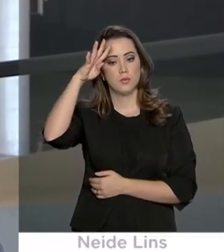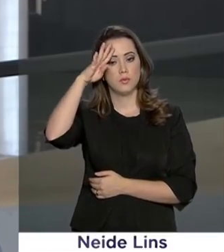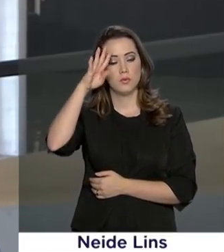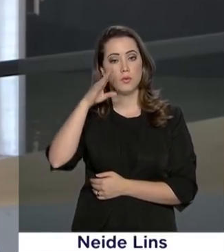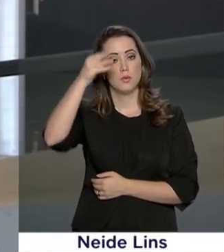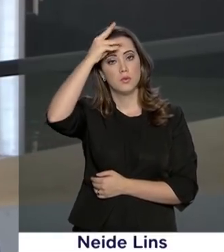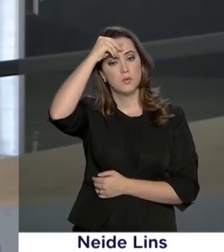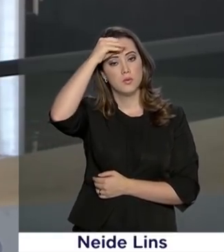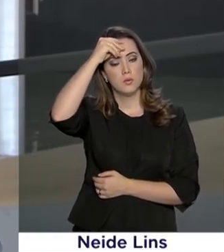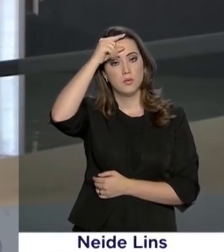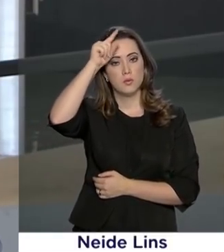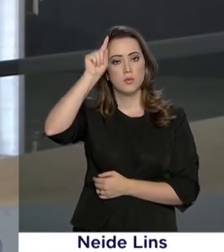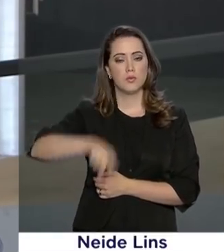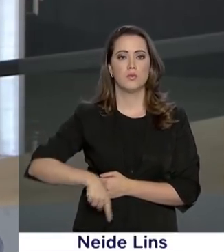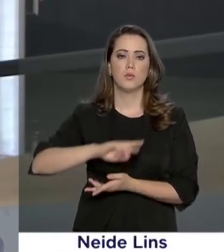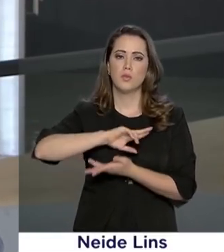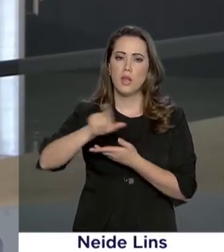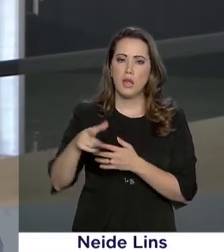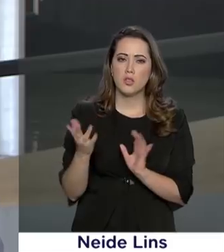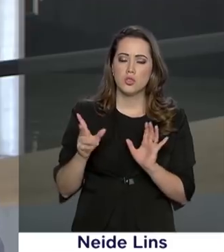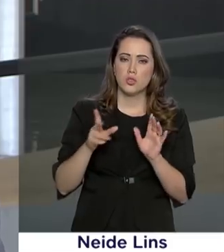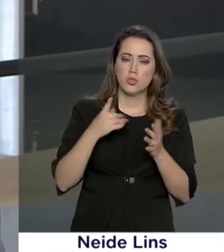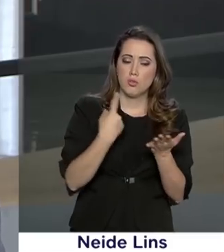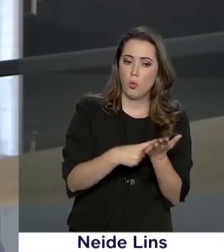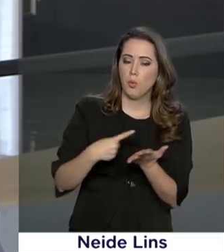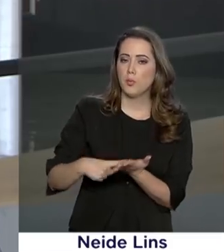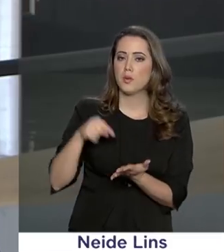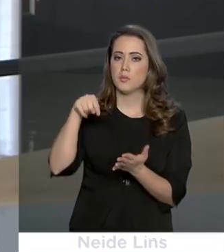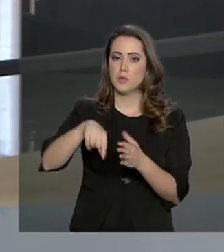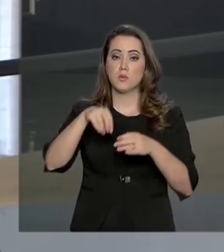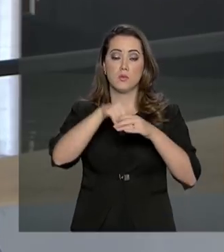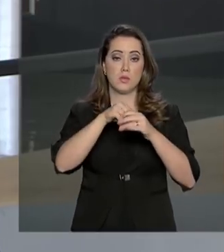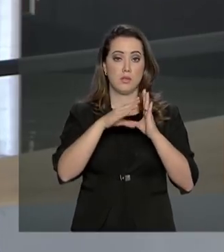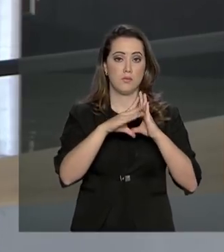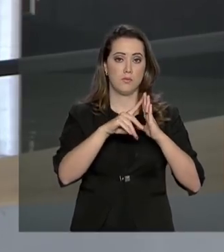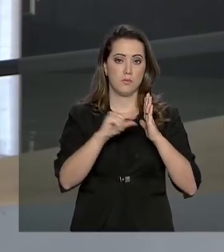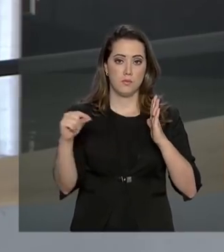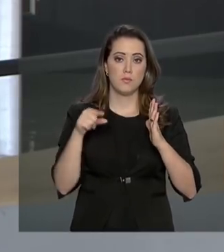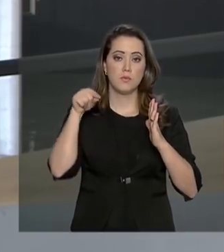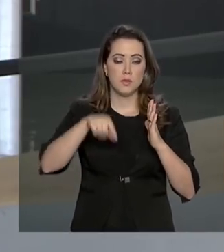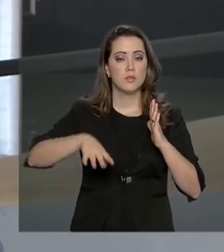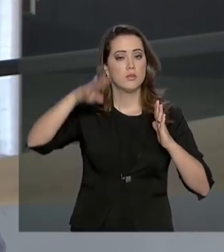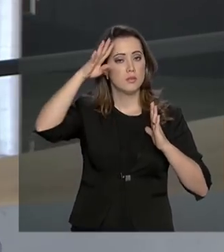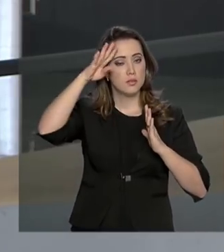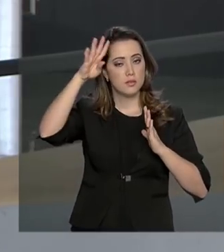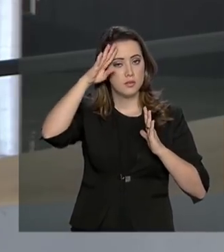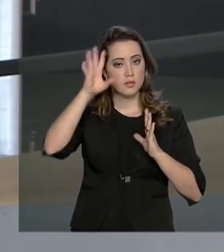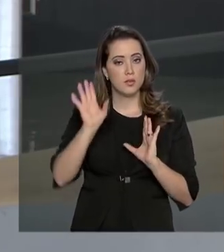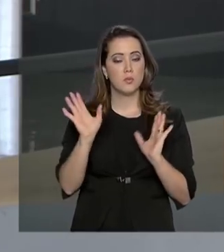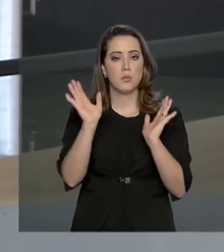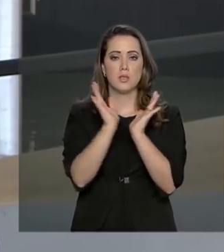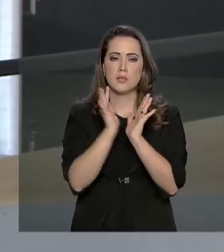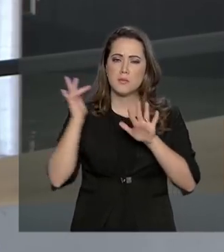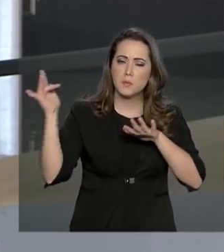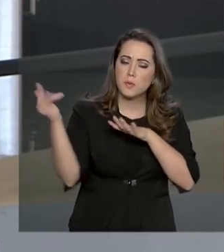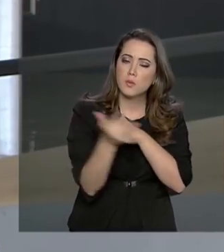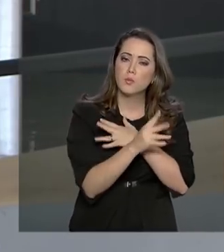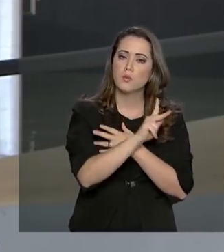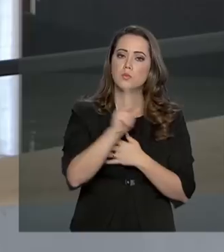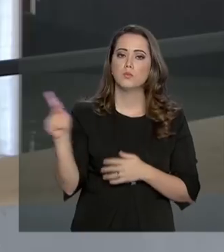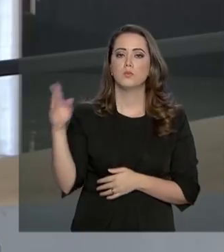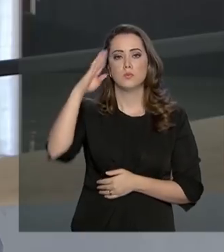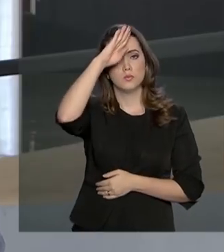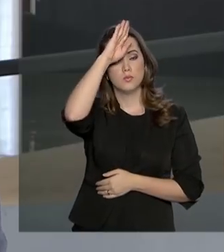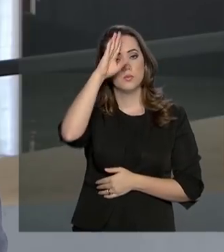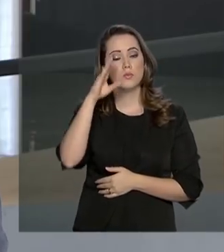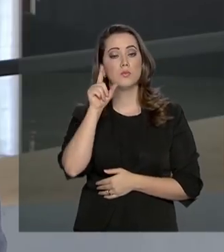-feira de cinzas, são despachos internos aqui no Palácio do Planalto. Ainda nesta quarta-feira, pelas redes sociais, o presidente